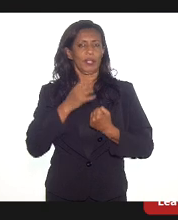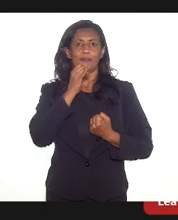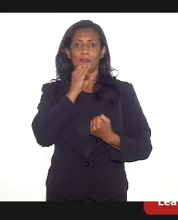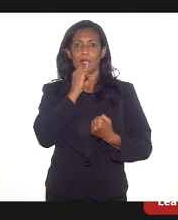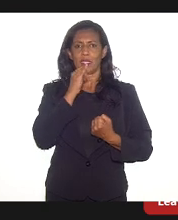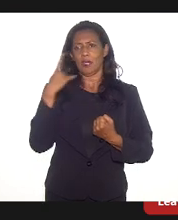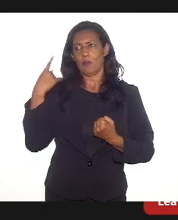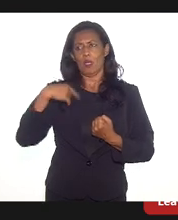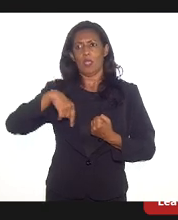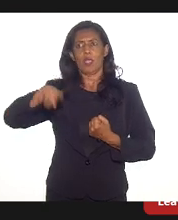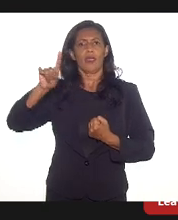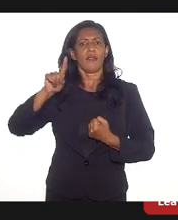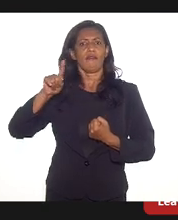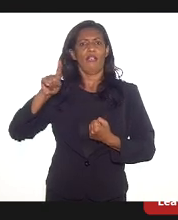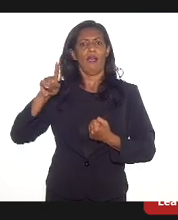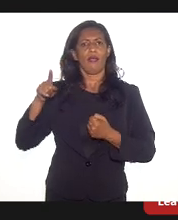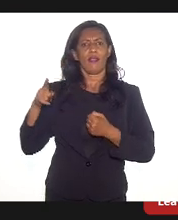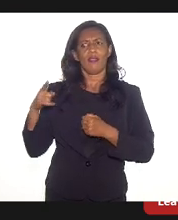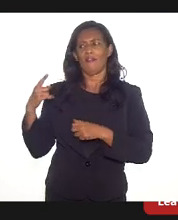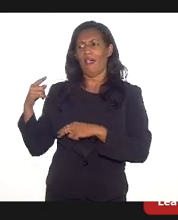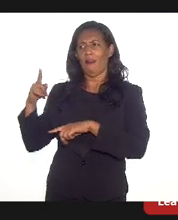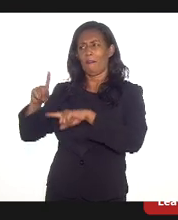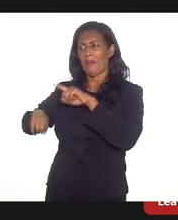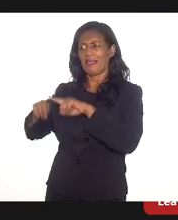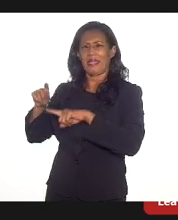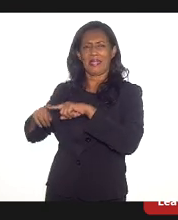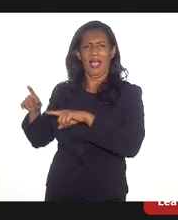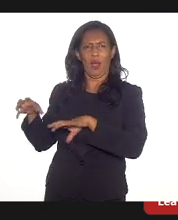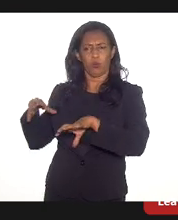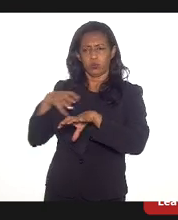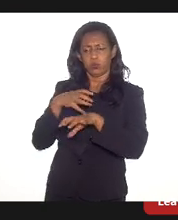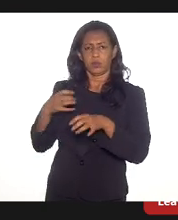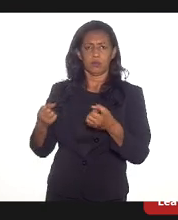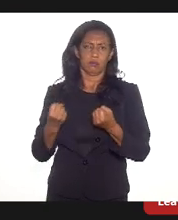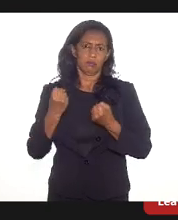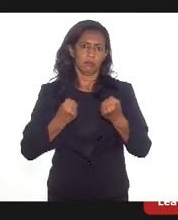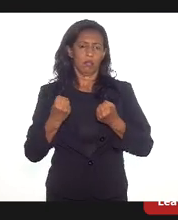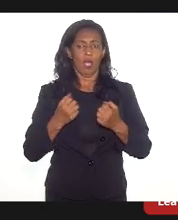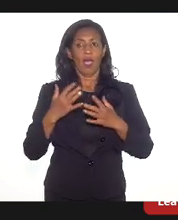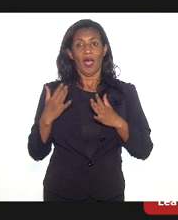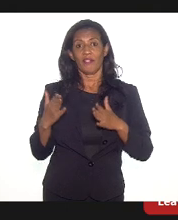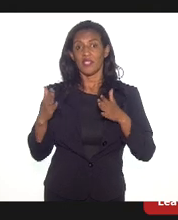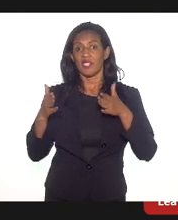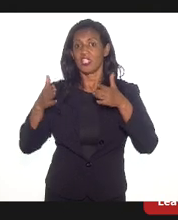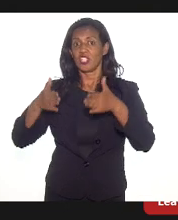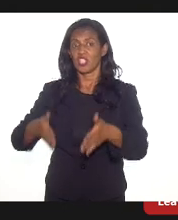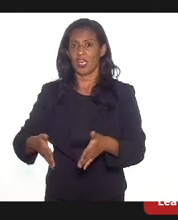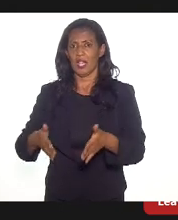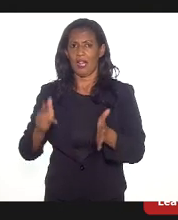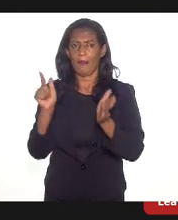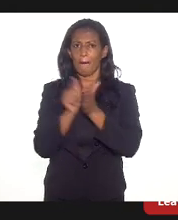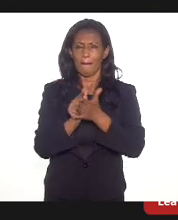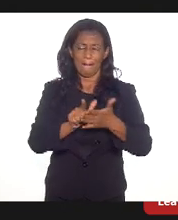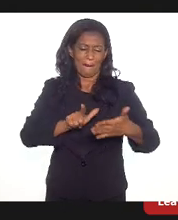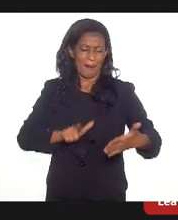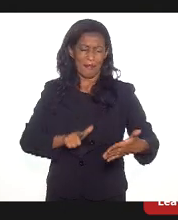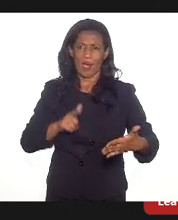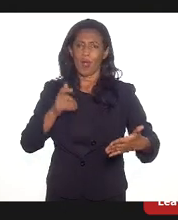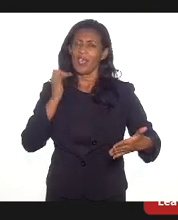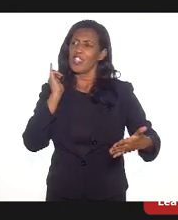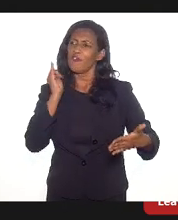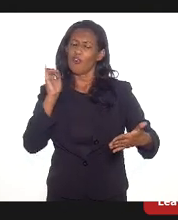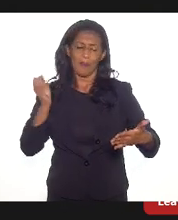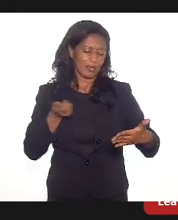em uma empresa e lá ele tem que, de repente, colocar uma informação numa nota fiscal, se ele não